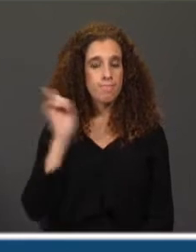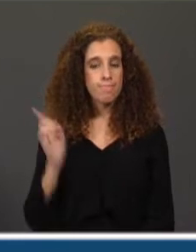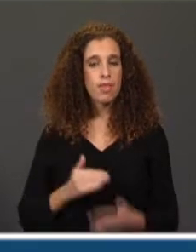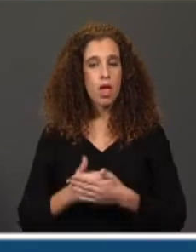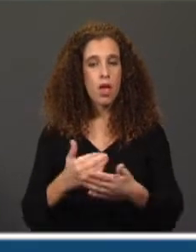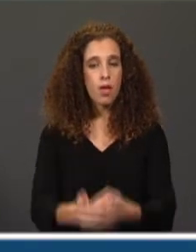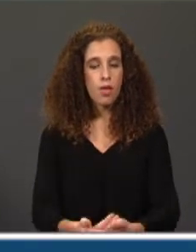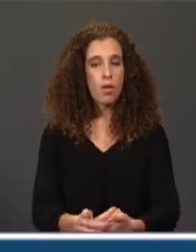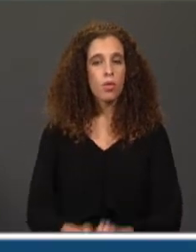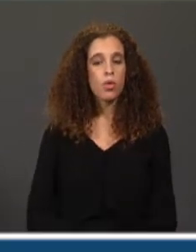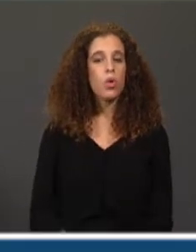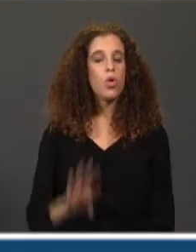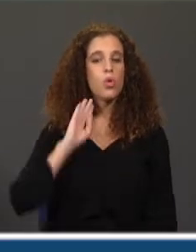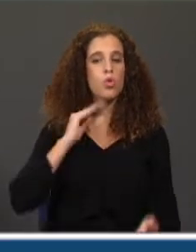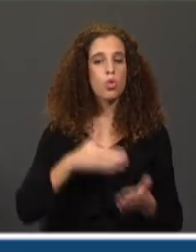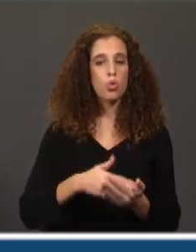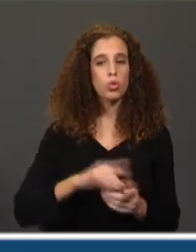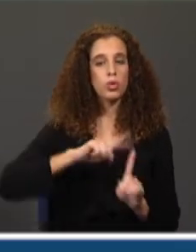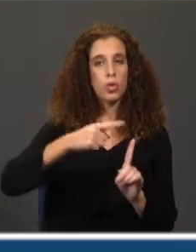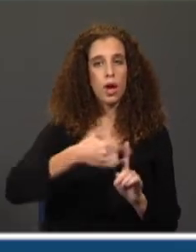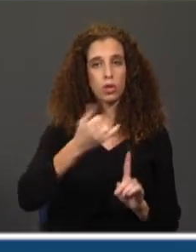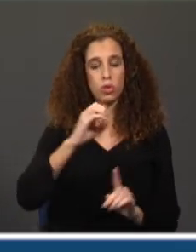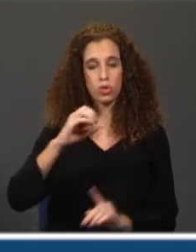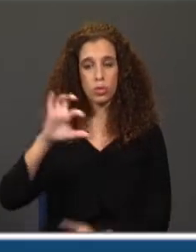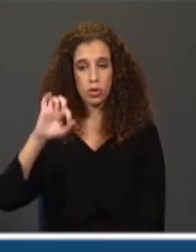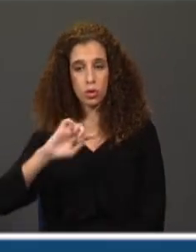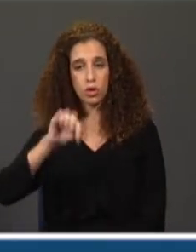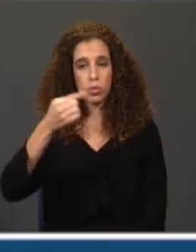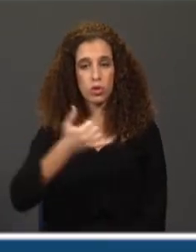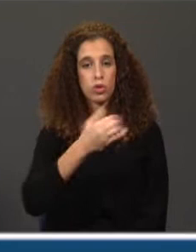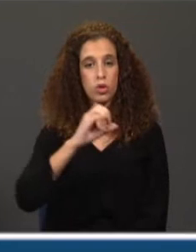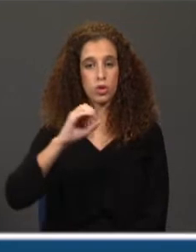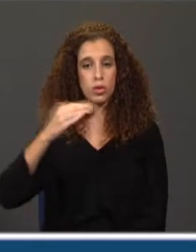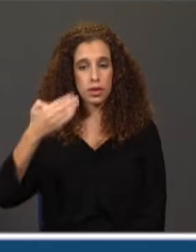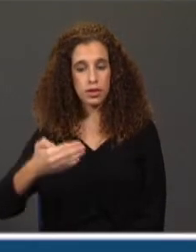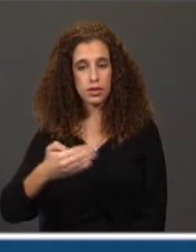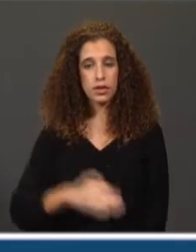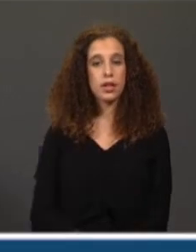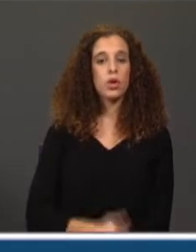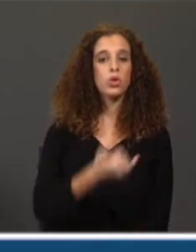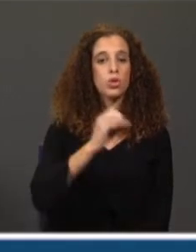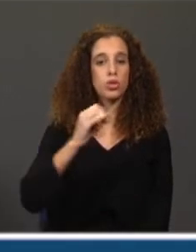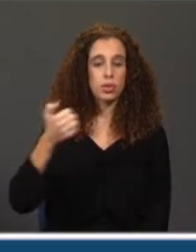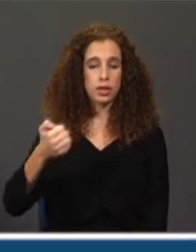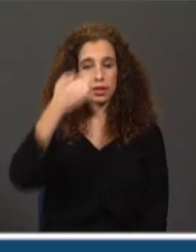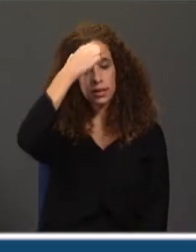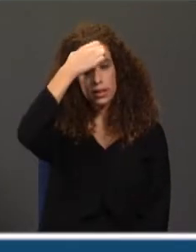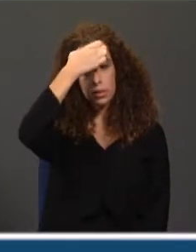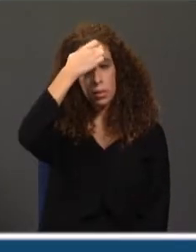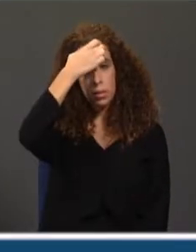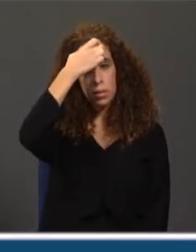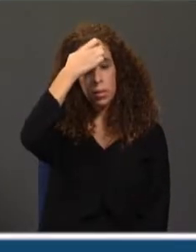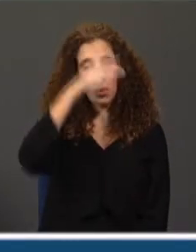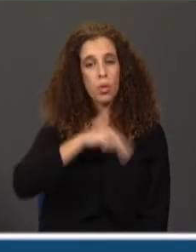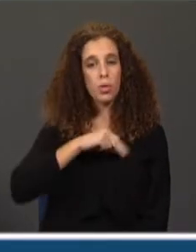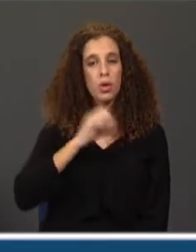temos o último em 2008, depois 2007, antes dele em 2007, 2005, o Prémio Jerusalém e o Prémio